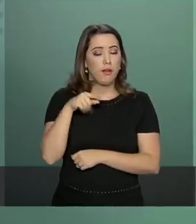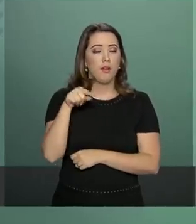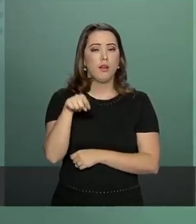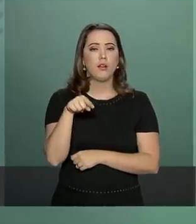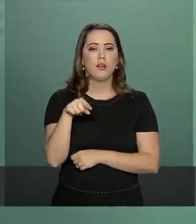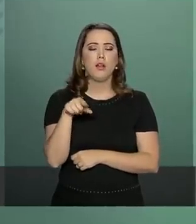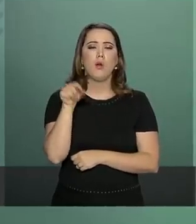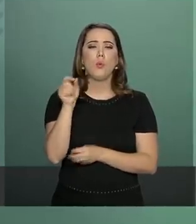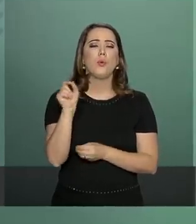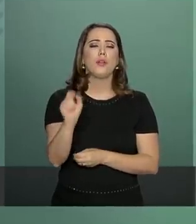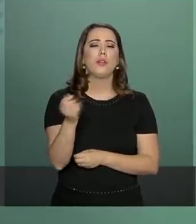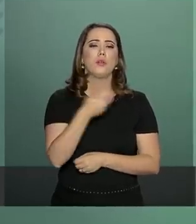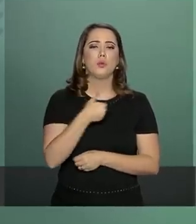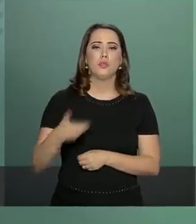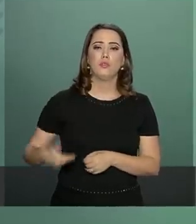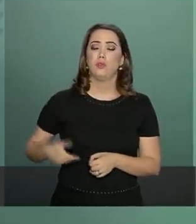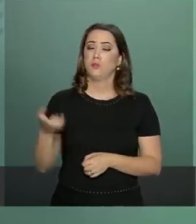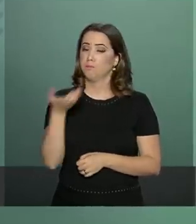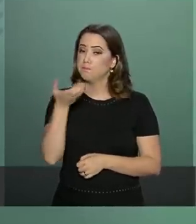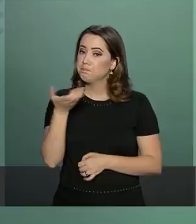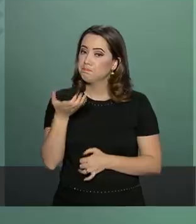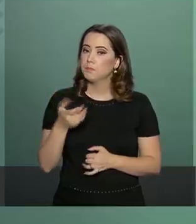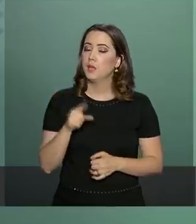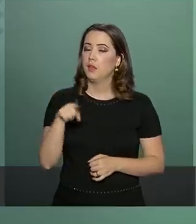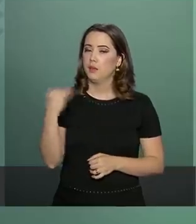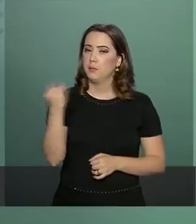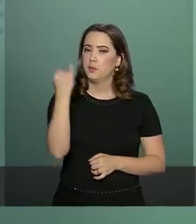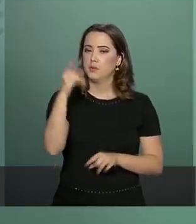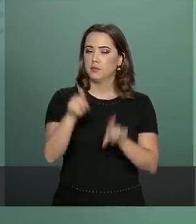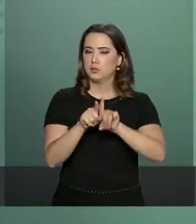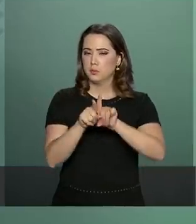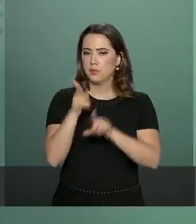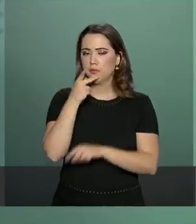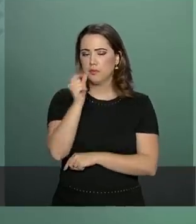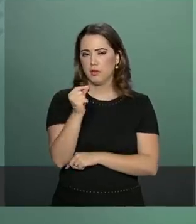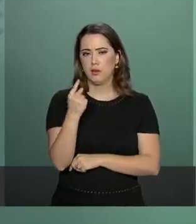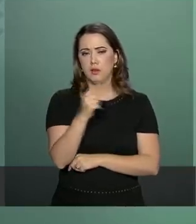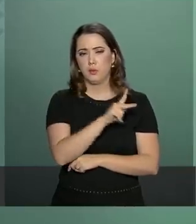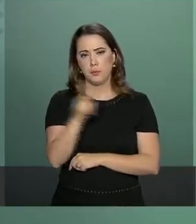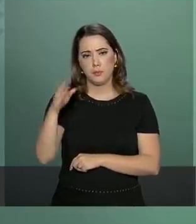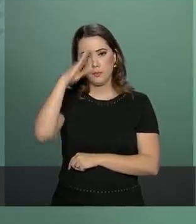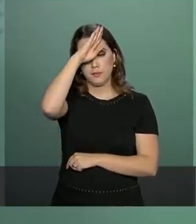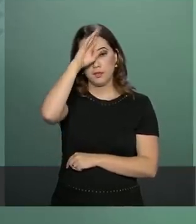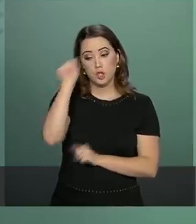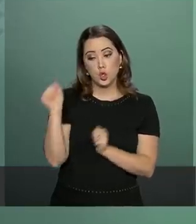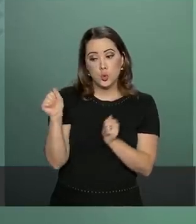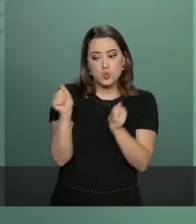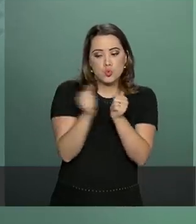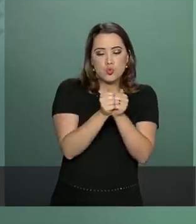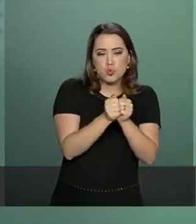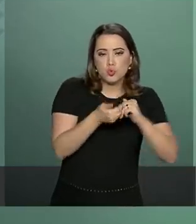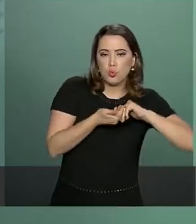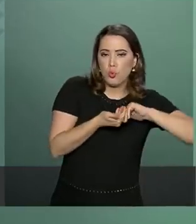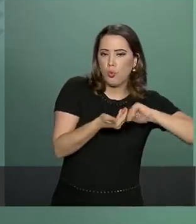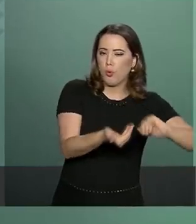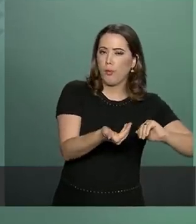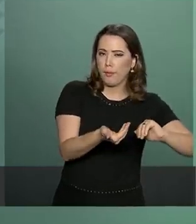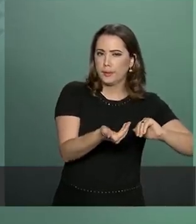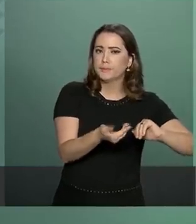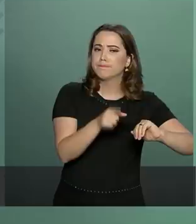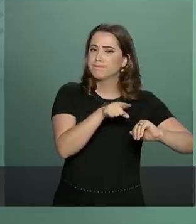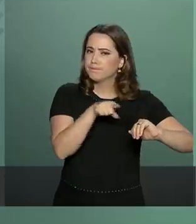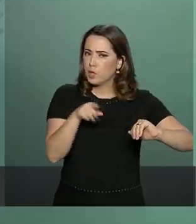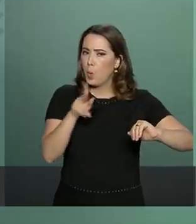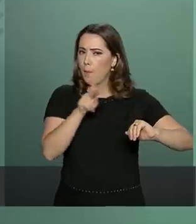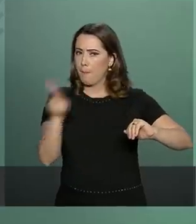É muito importante também qualificar que o nosso presidente se coloca ao lado do Congresso para juntos